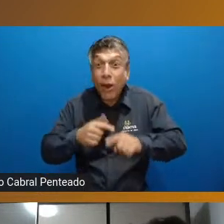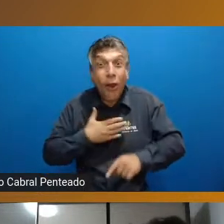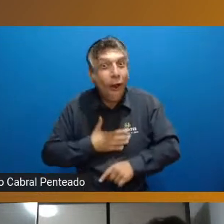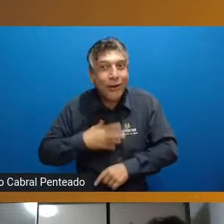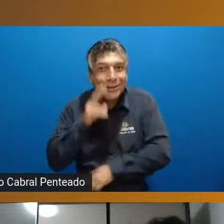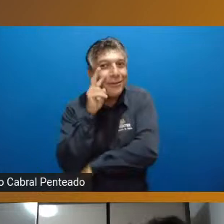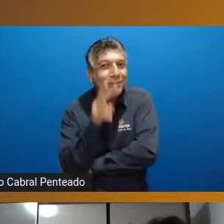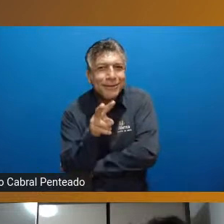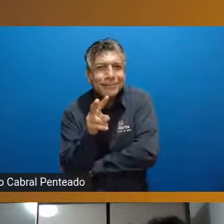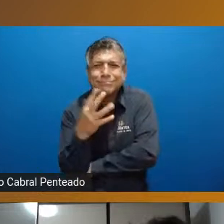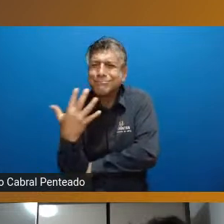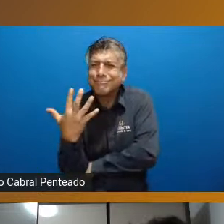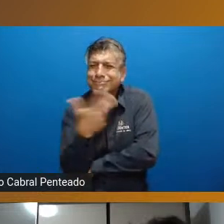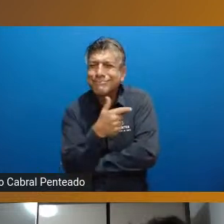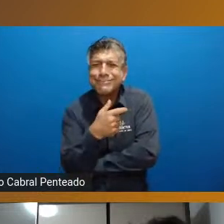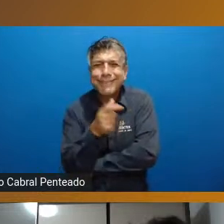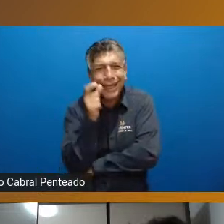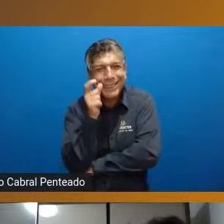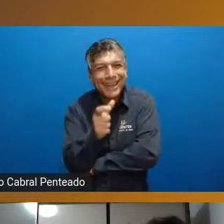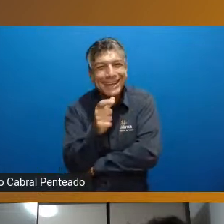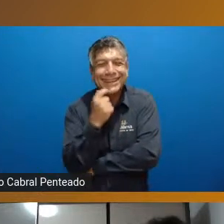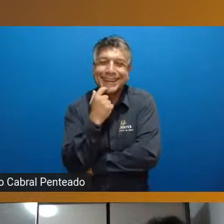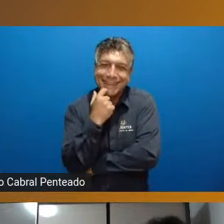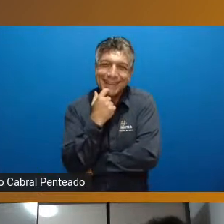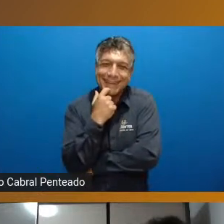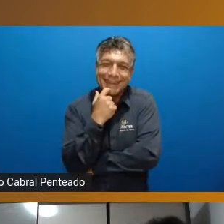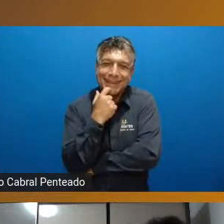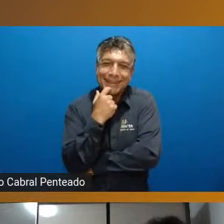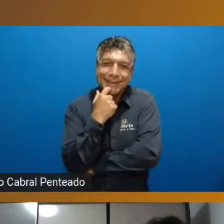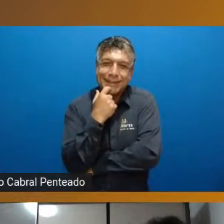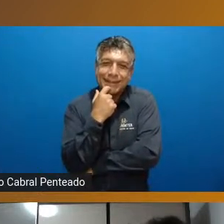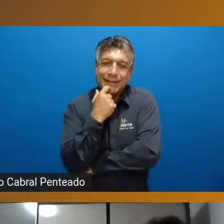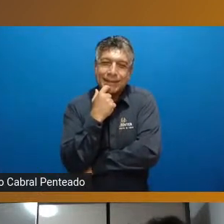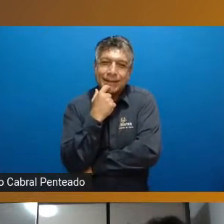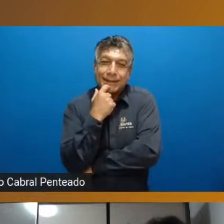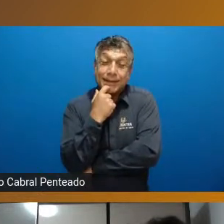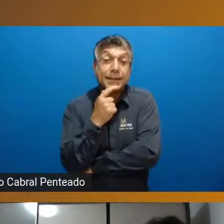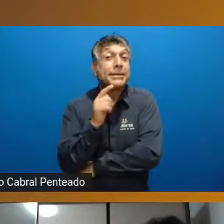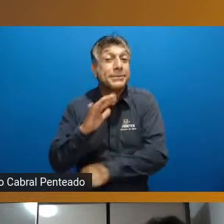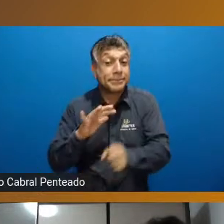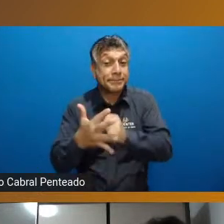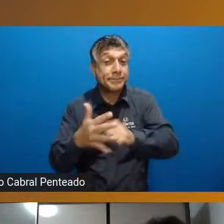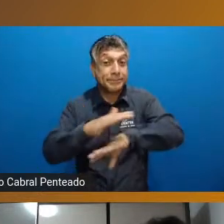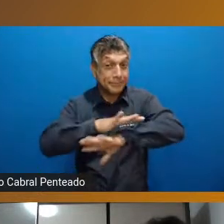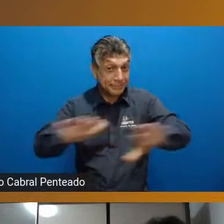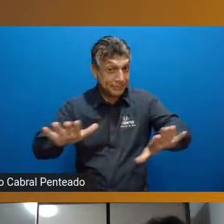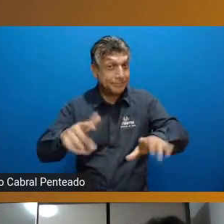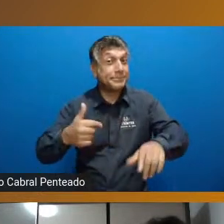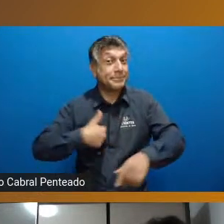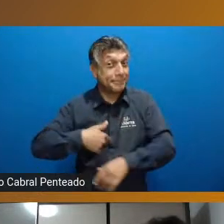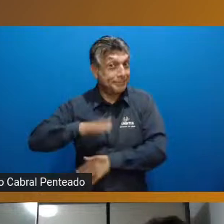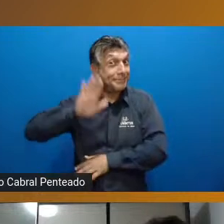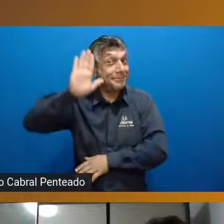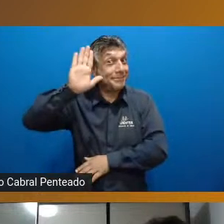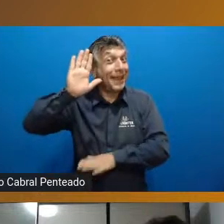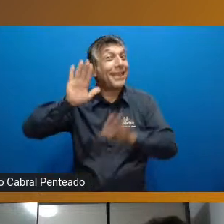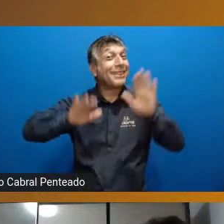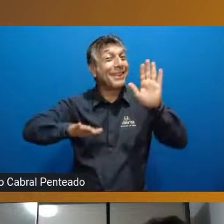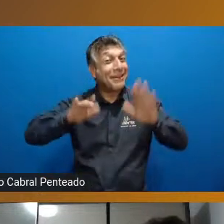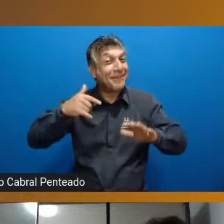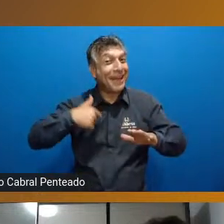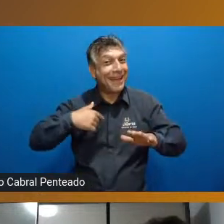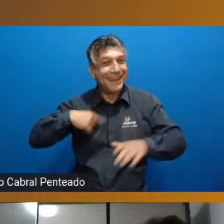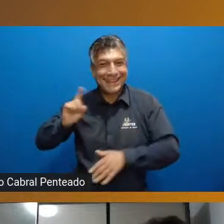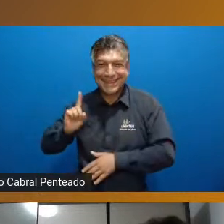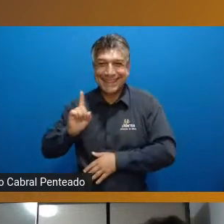acho que é uma dança muito interessante e assim que essa pandemia acabar né quem sabe eu não me